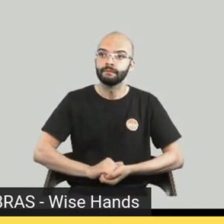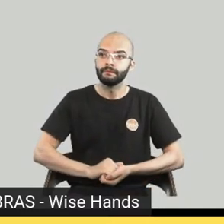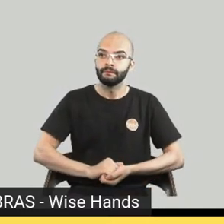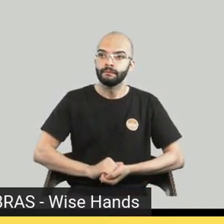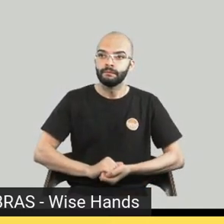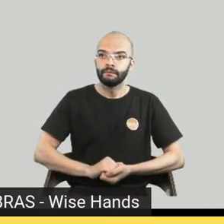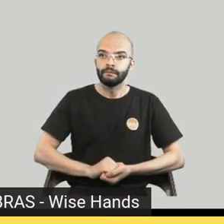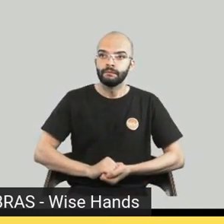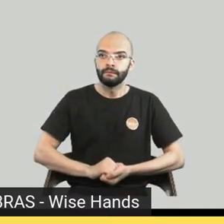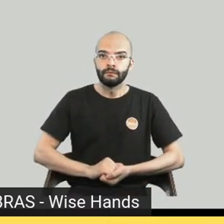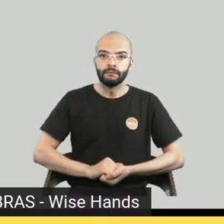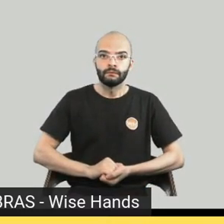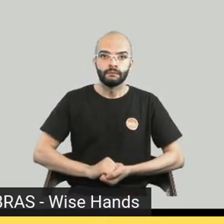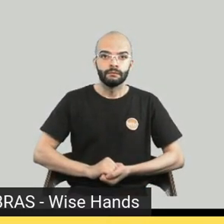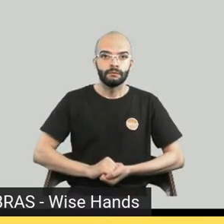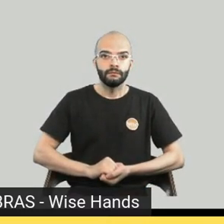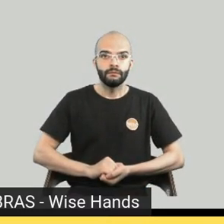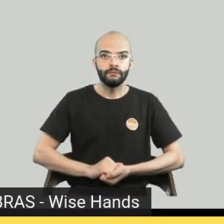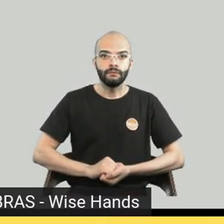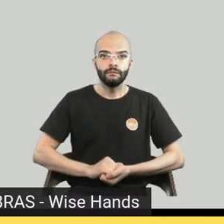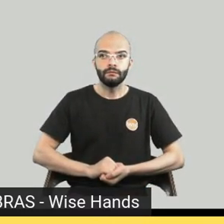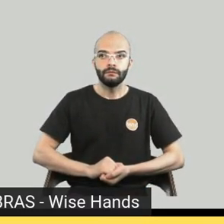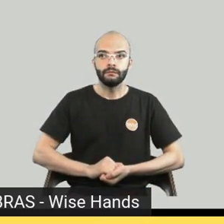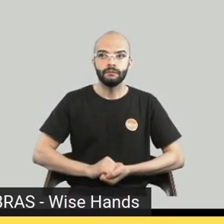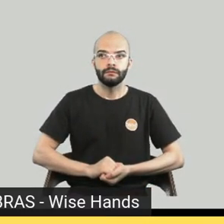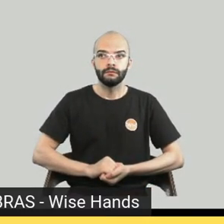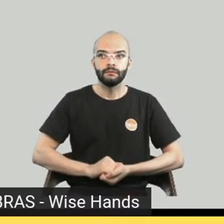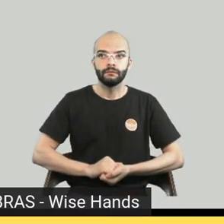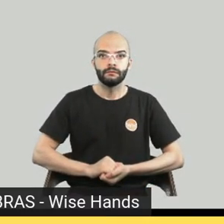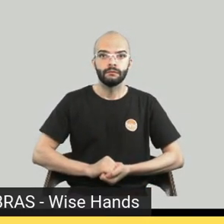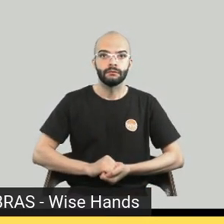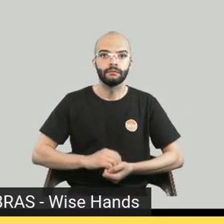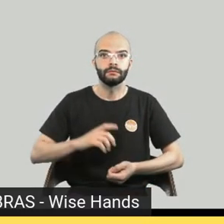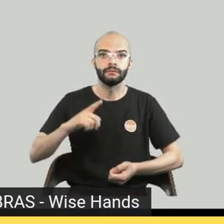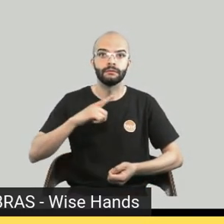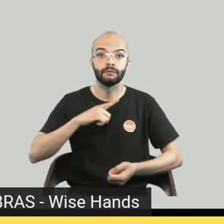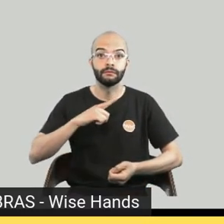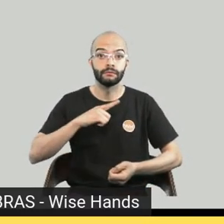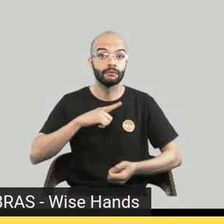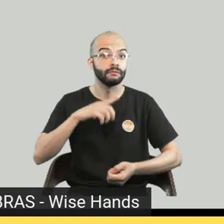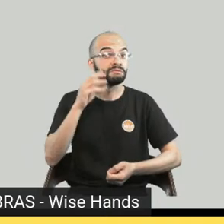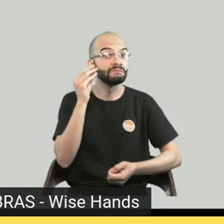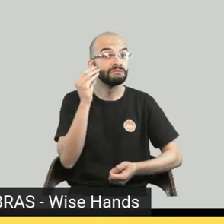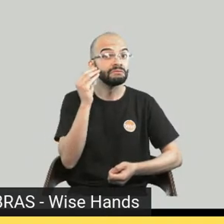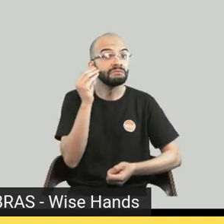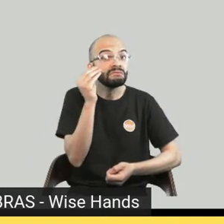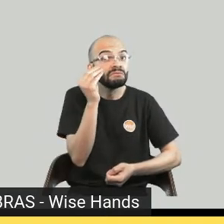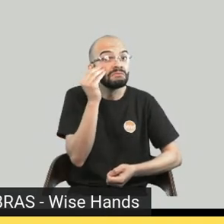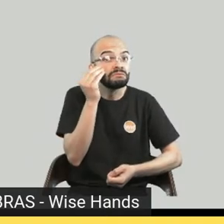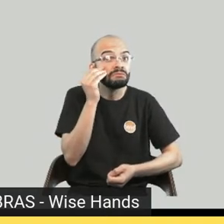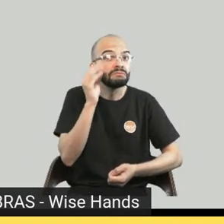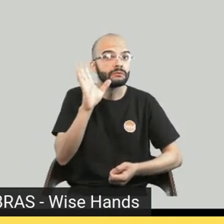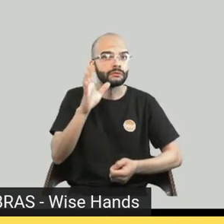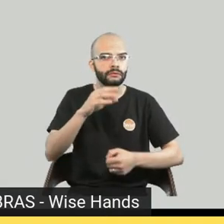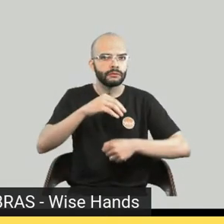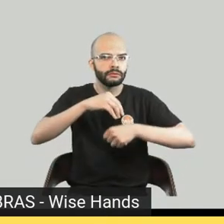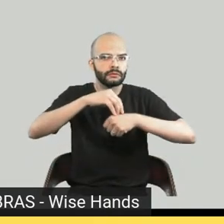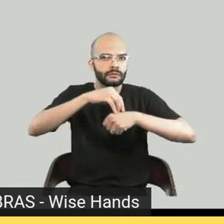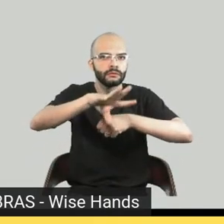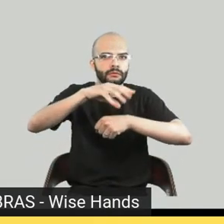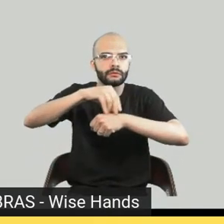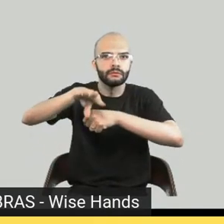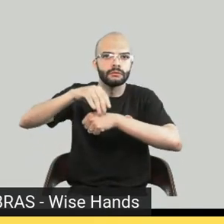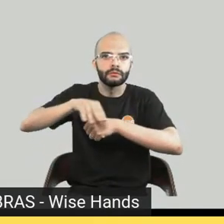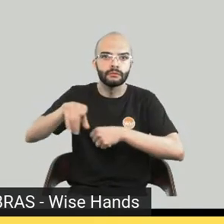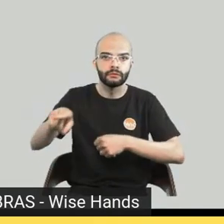O Rafael já está subindo aqui na plataforma. A gente tenta trazer de uma forma audiovisual os problemas